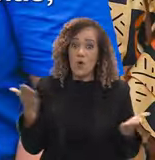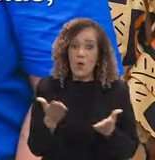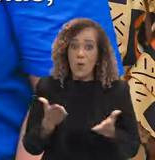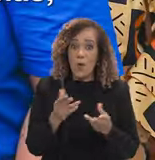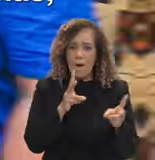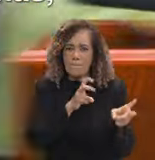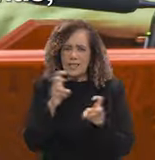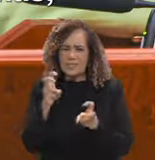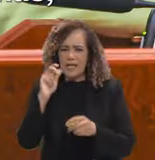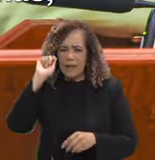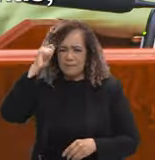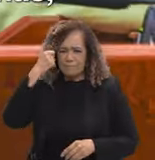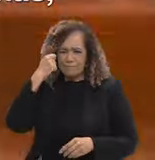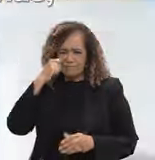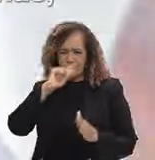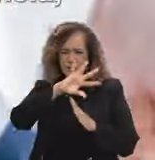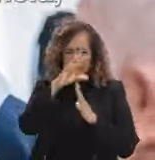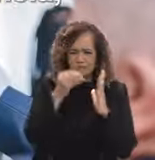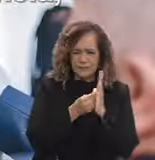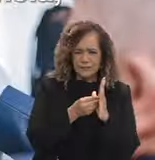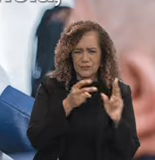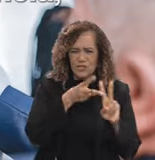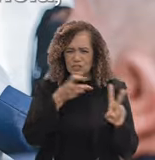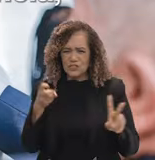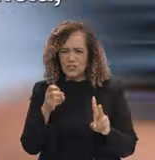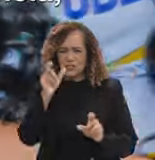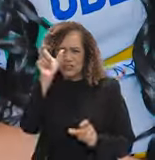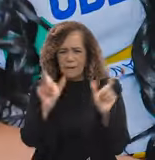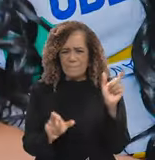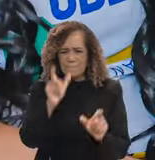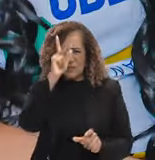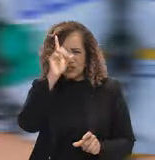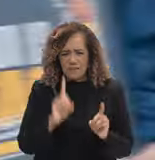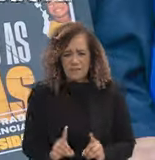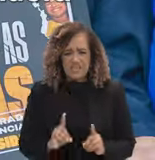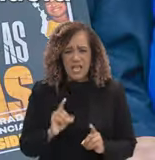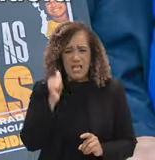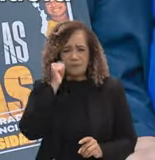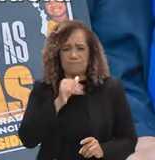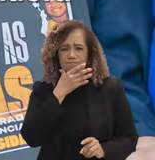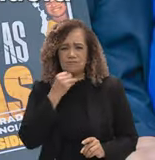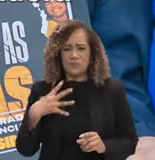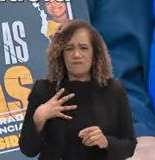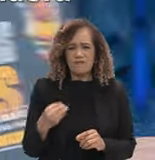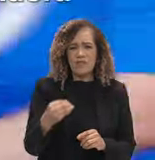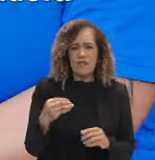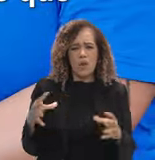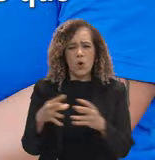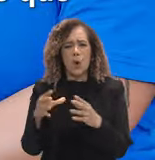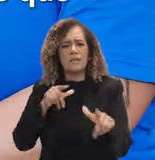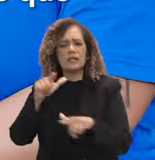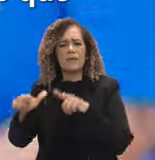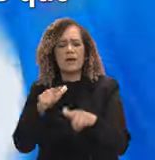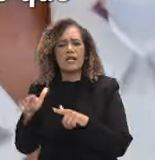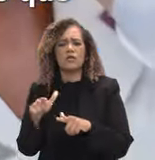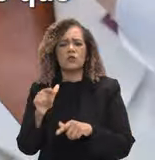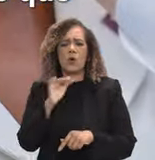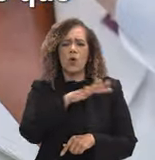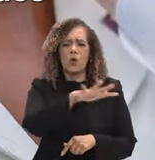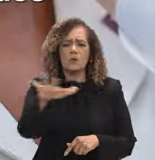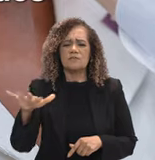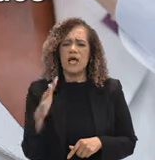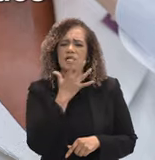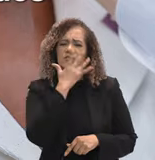jovens negros, padres, indígenas, pessoas com deficiência, filhos e filhas da classe trabalhadora, colorindo os